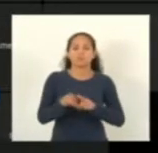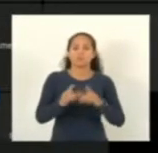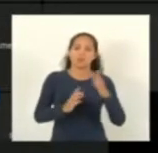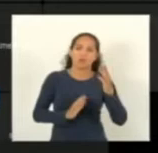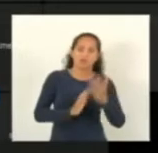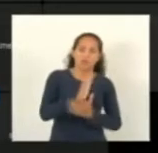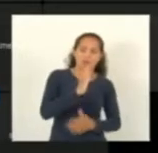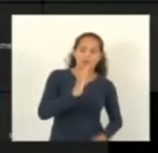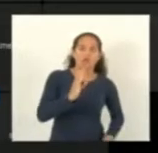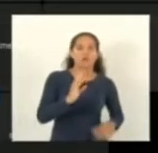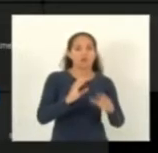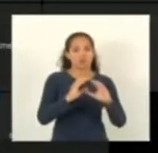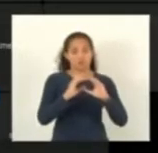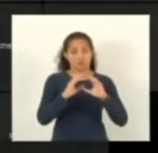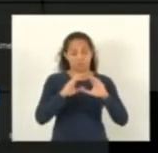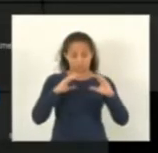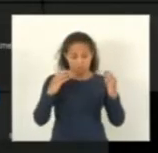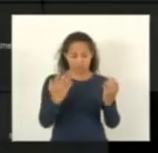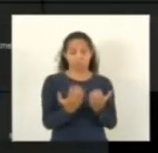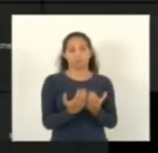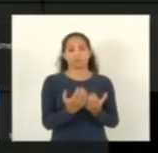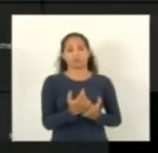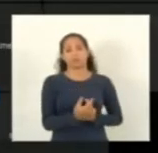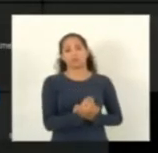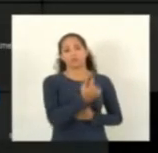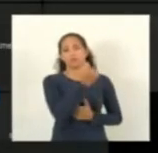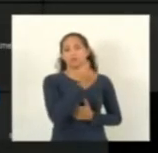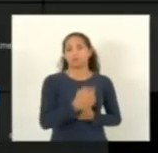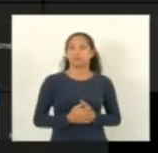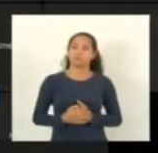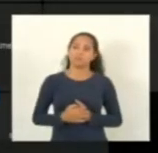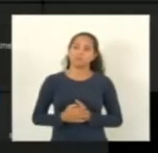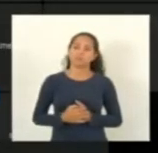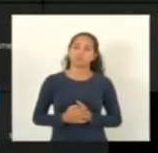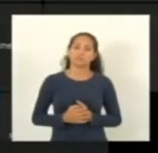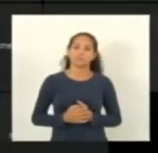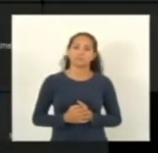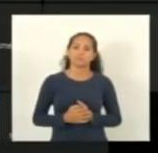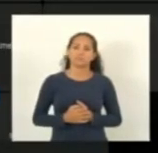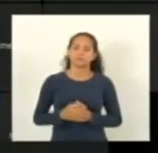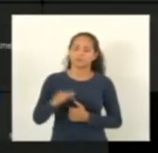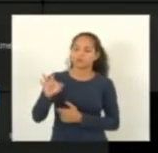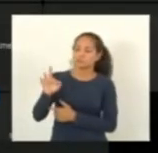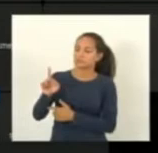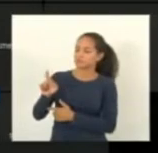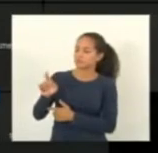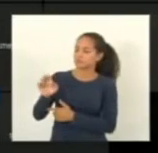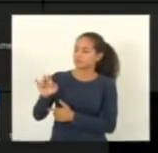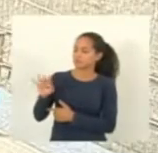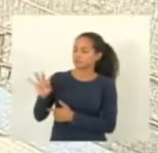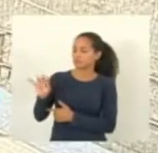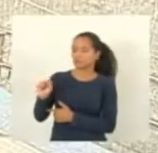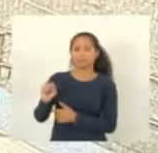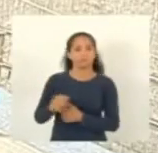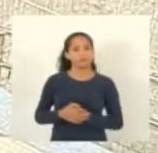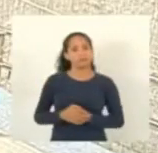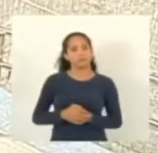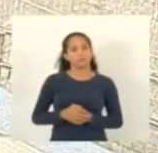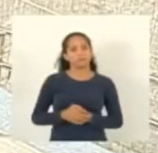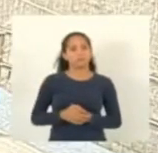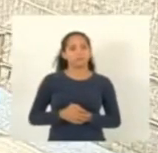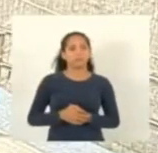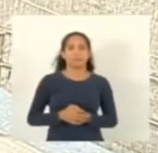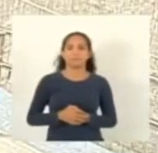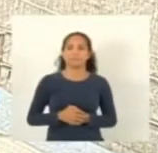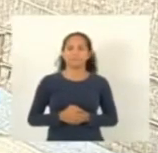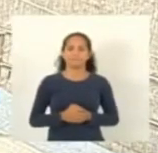finanças como voto deputado e presidente da comissão Freitas voto com o eminente relator da matéria deputado